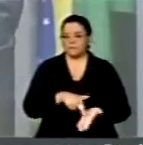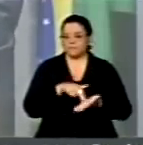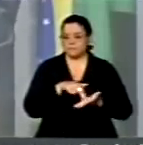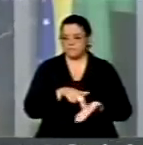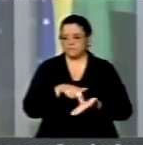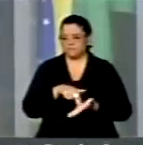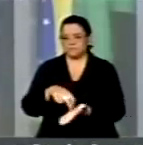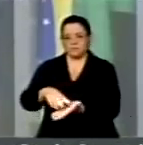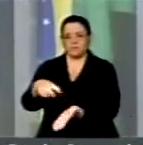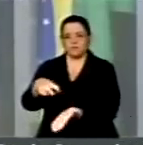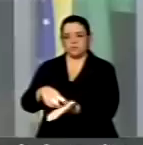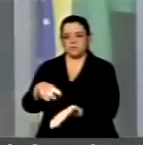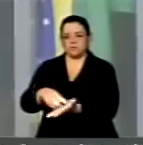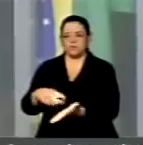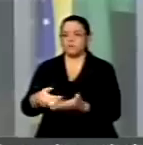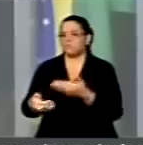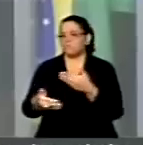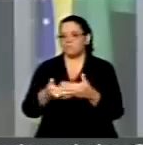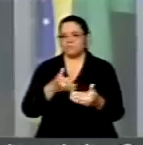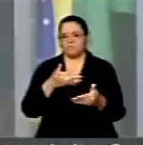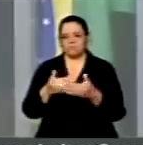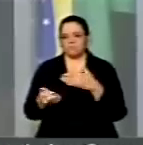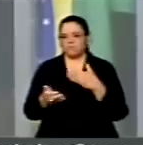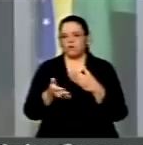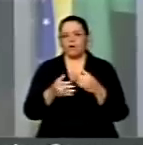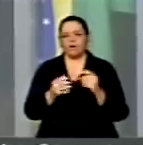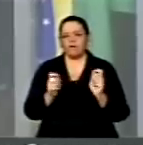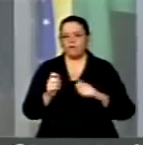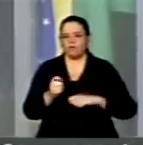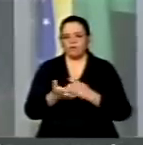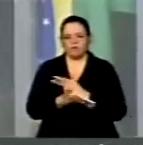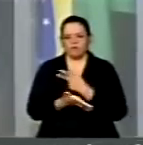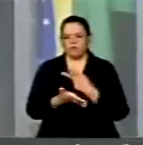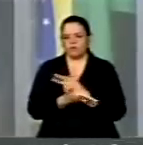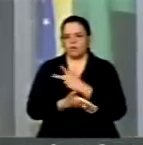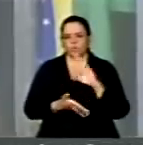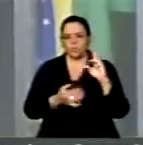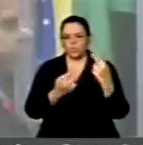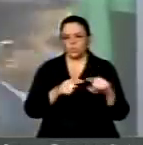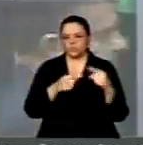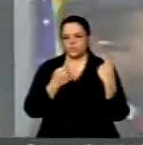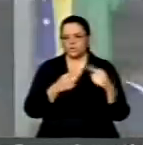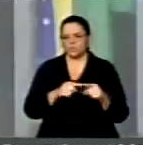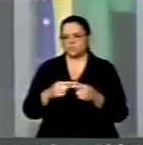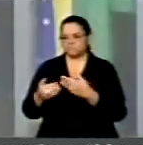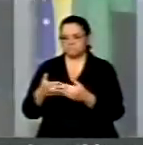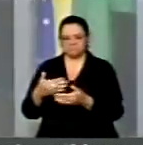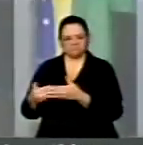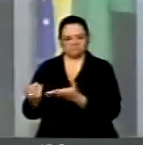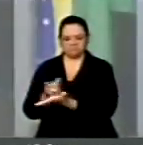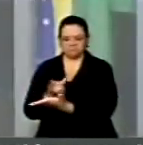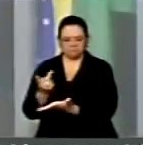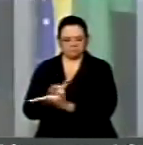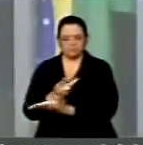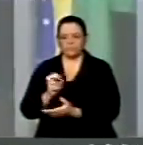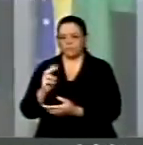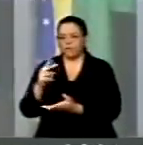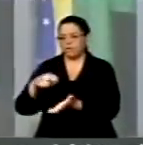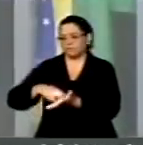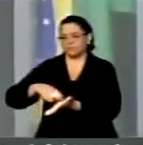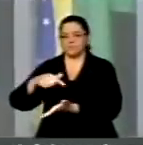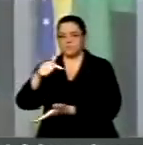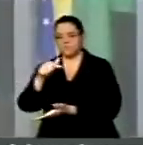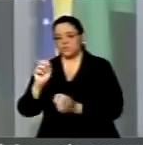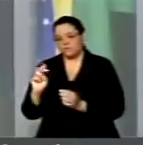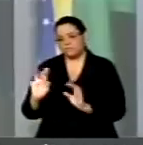nesse ato, fazendo um desrespeito frontal à Constituição, ficando aqui na posição, e eu peço